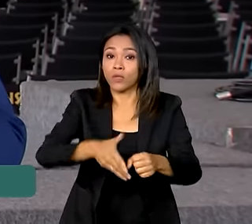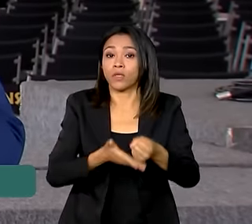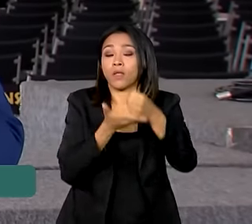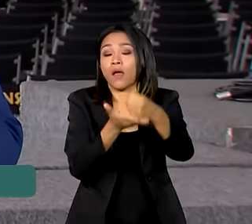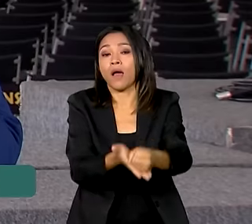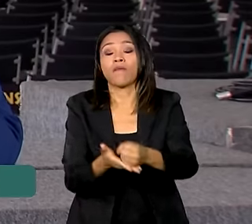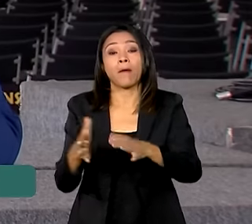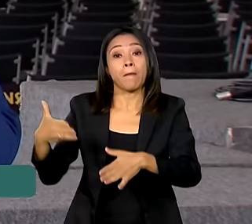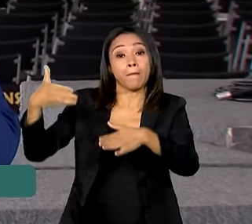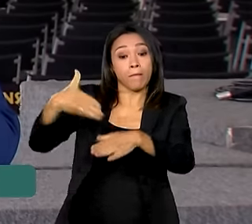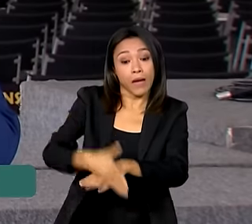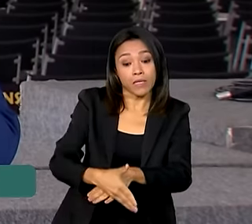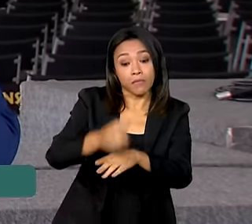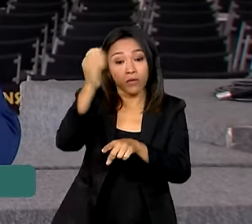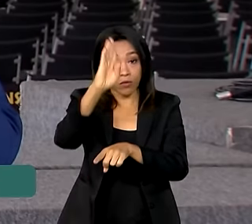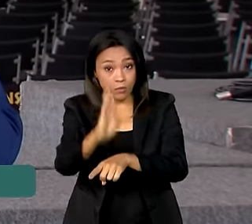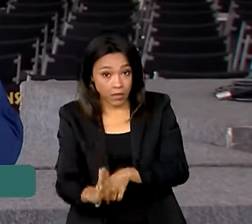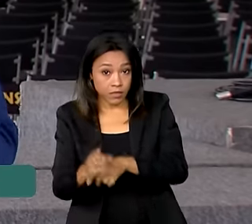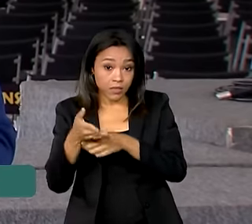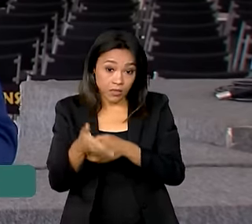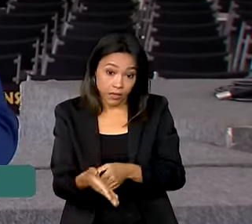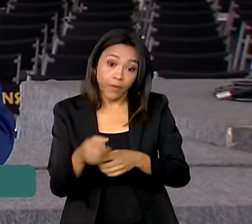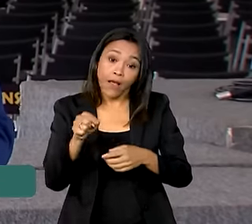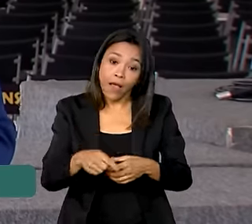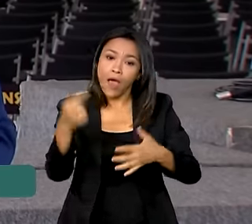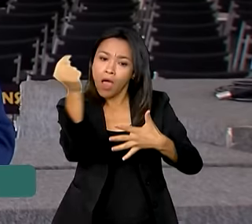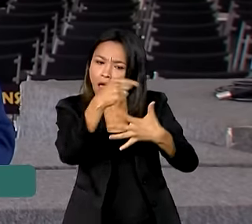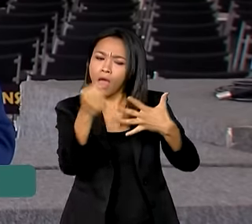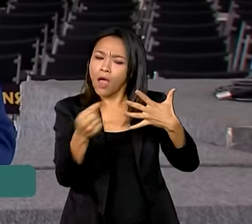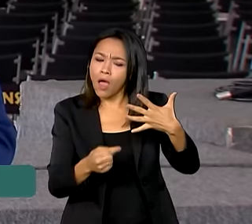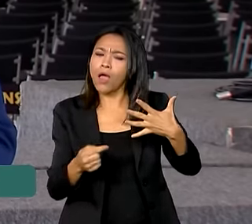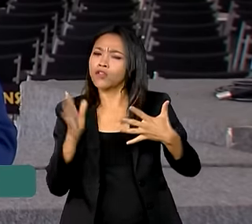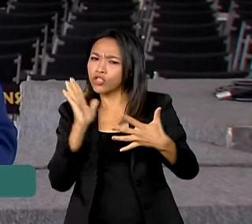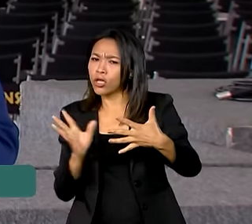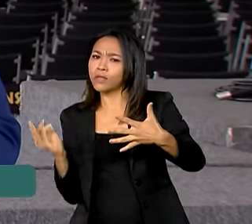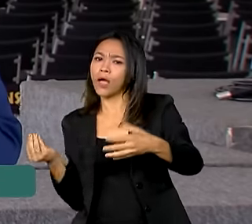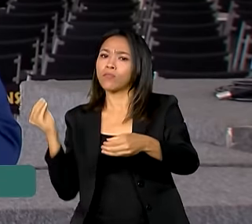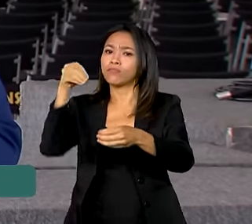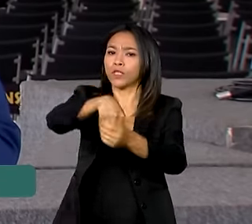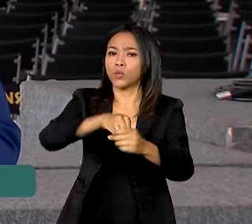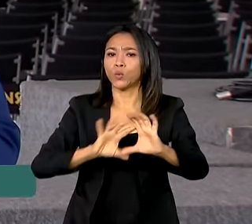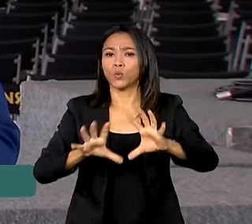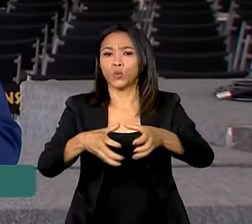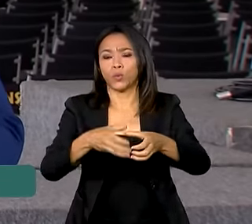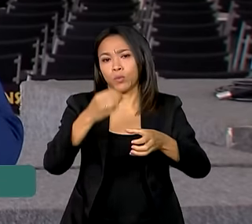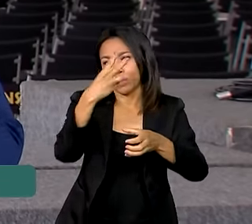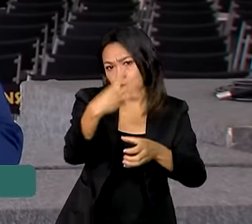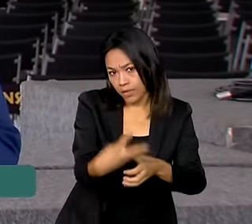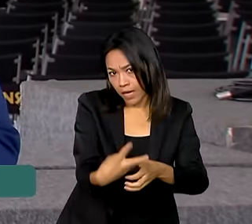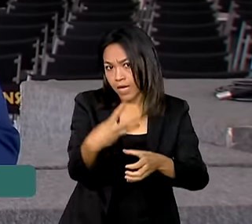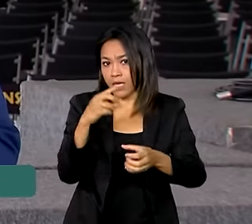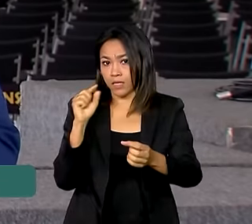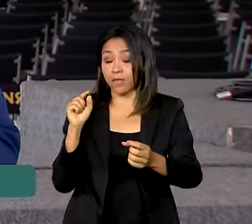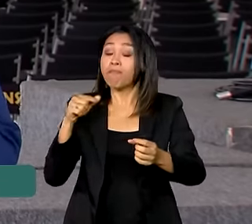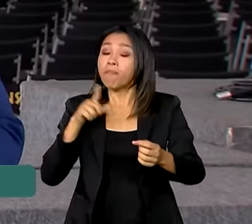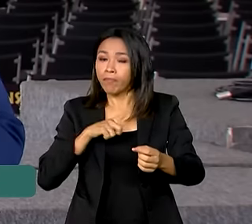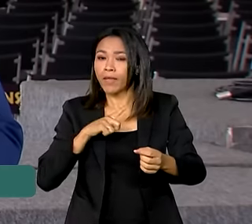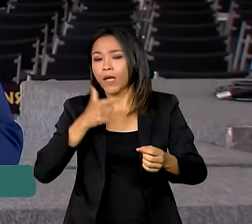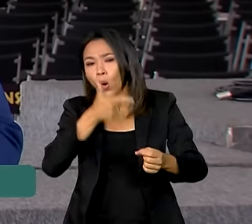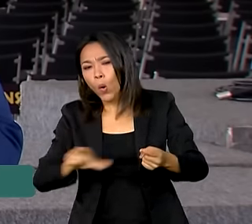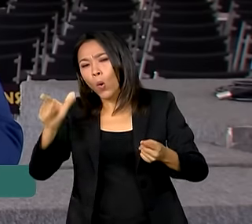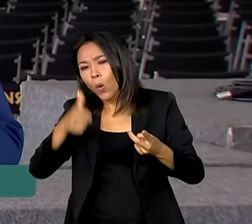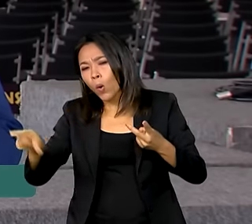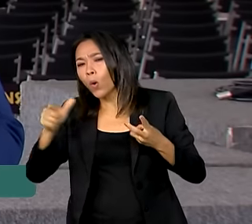na produção desse tipo de transporte. Essas são as metas que já existem na Missão 3, mas outras metas devem ser apresentadas aqui